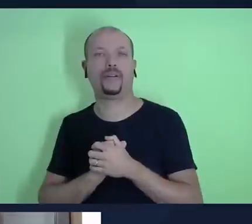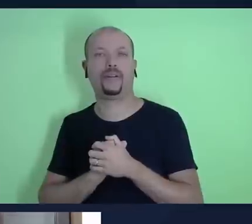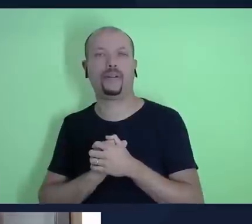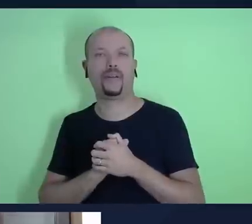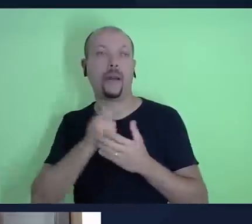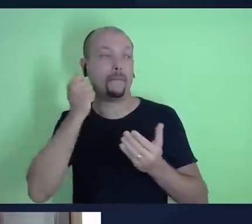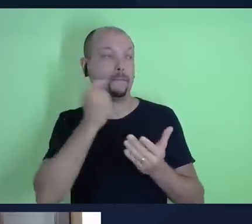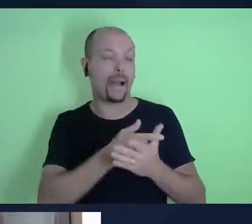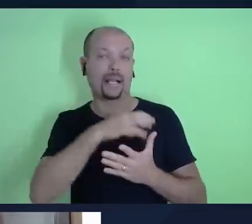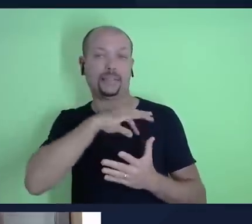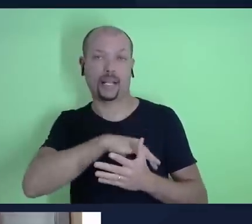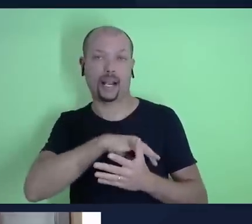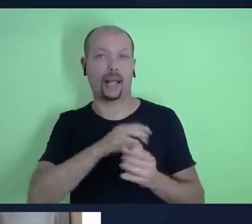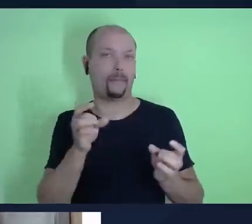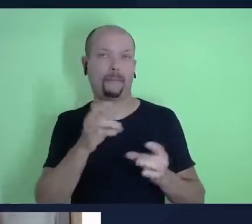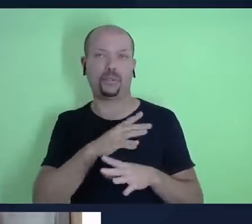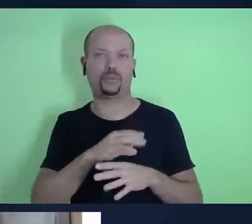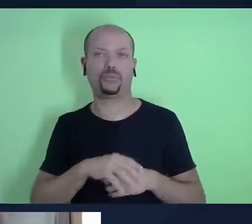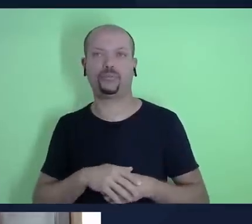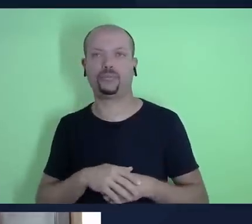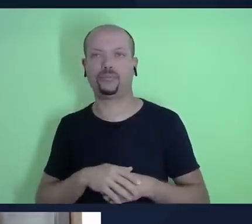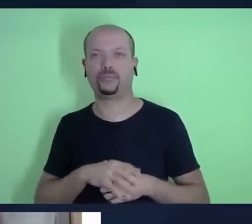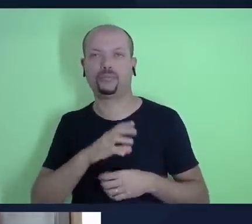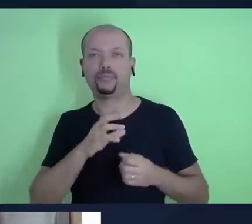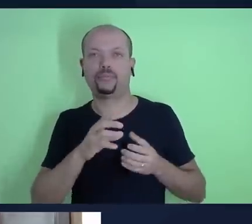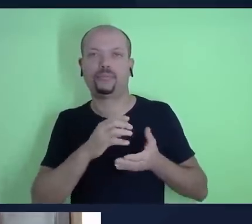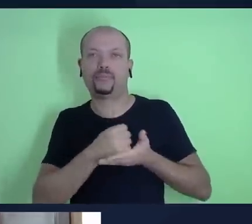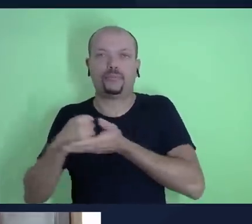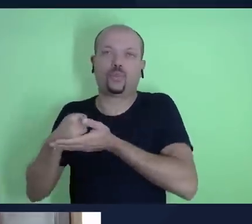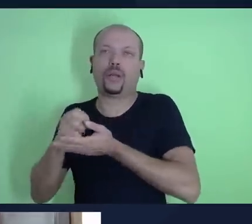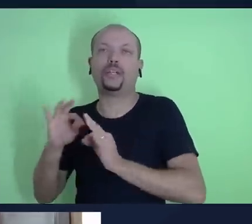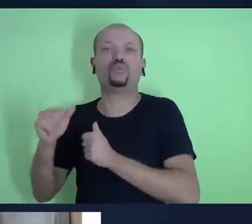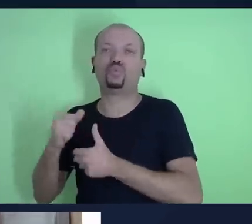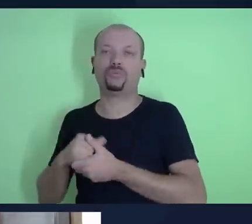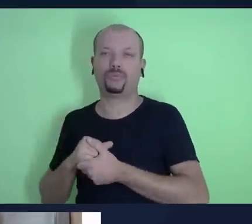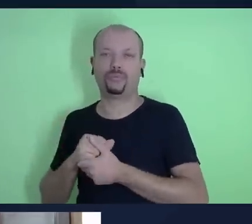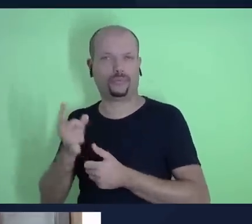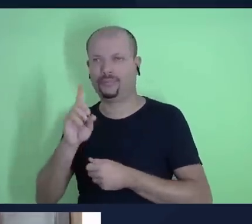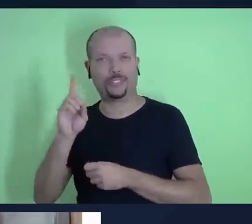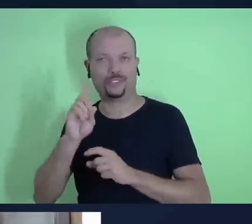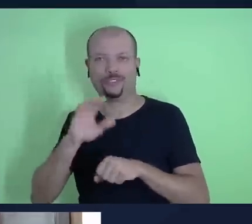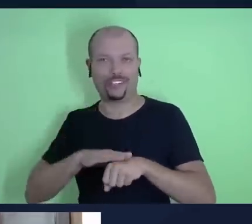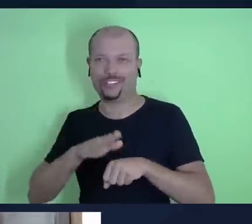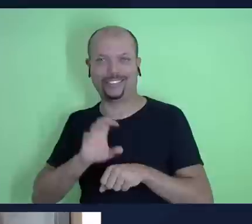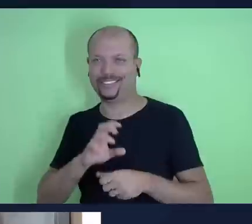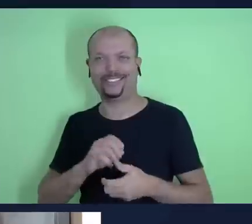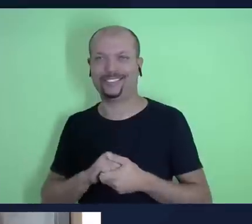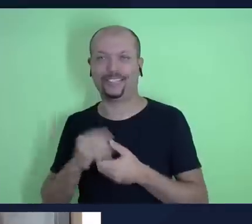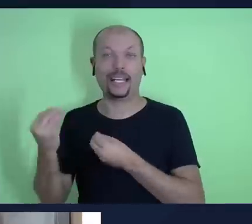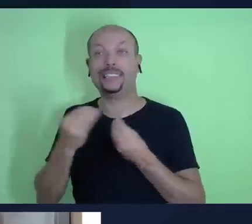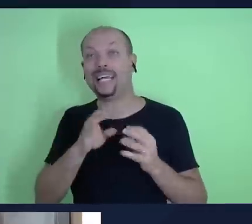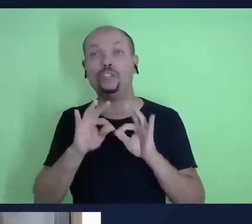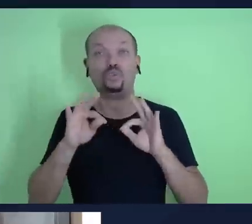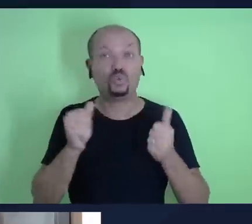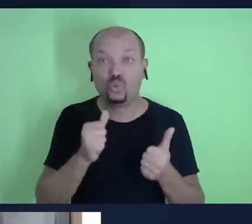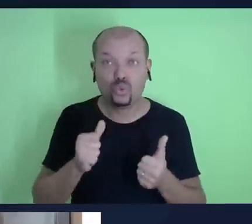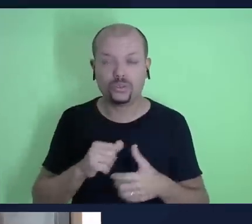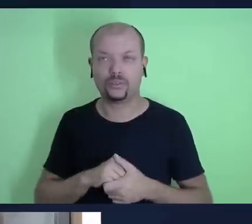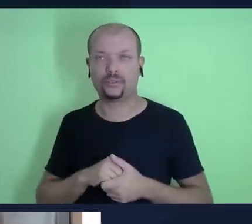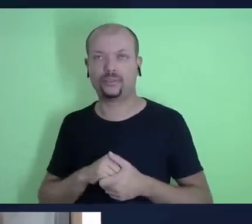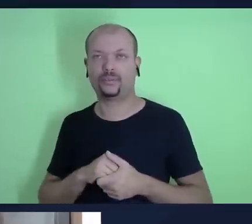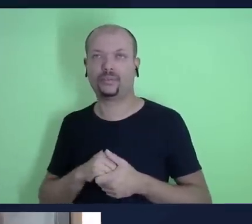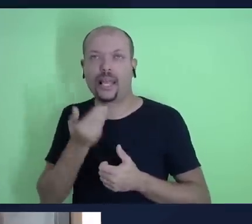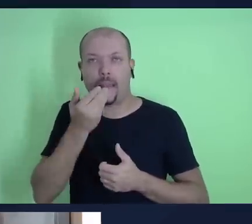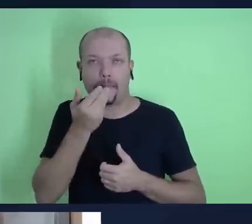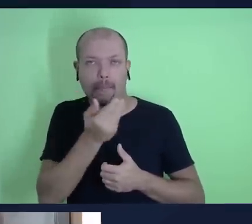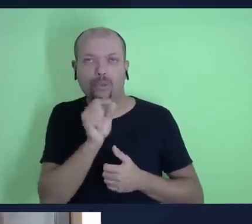meu salário e ficar com o resto mas Deus não faz isso ele me dá tudo e pede 10